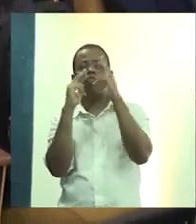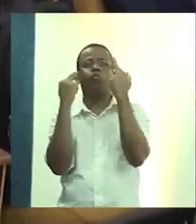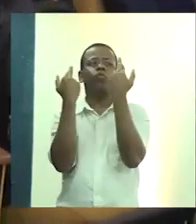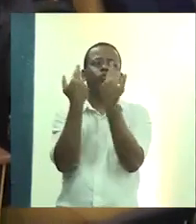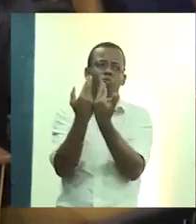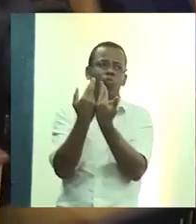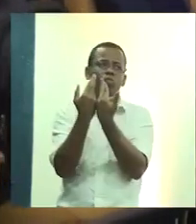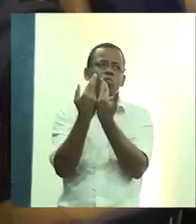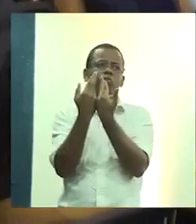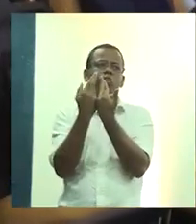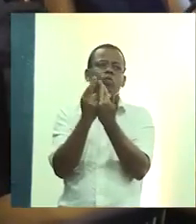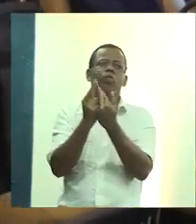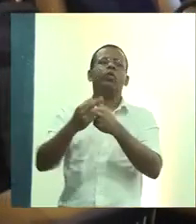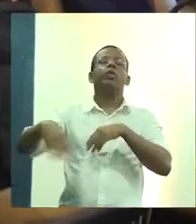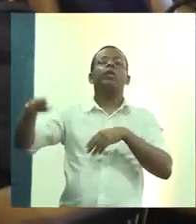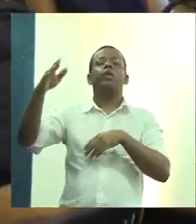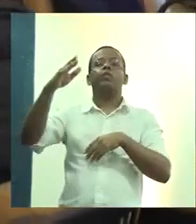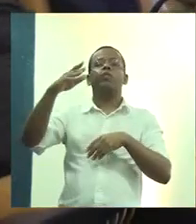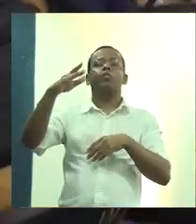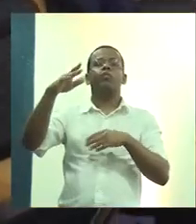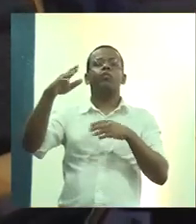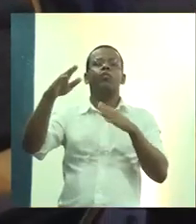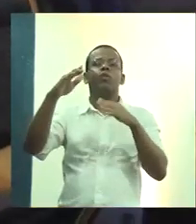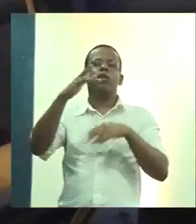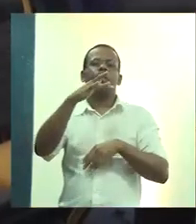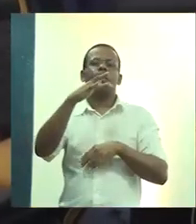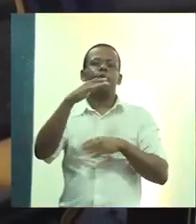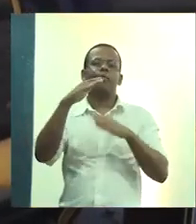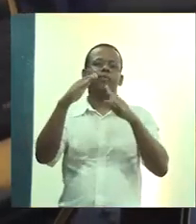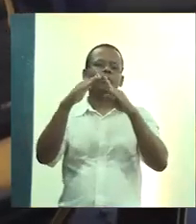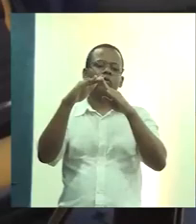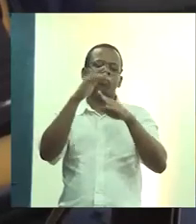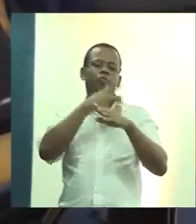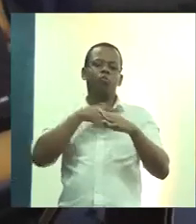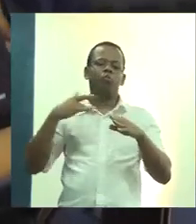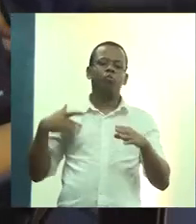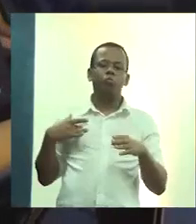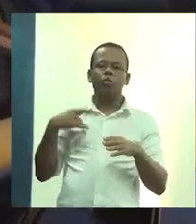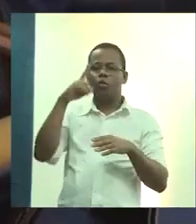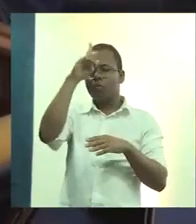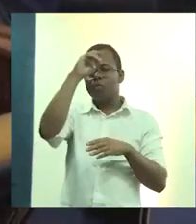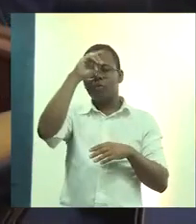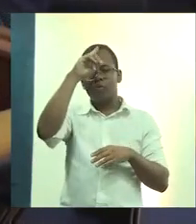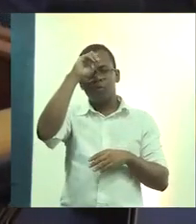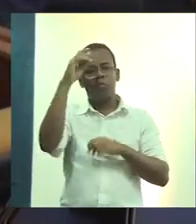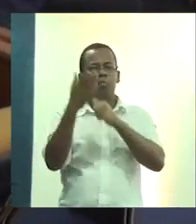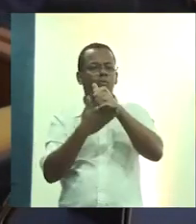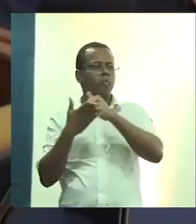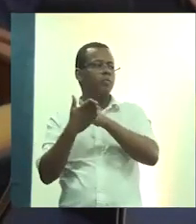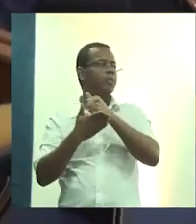posto de saúde, enfim. Unidade básica da UBS.